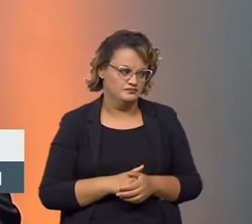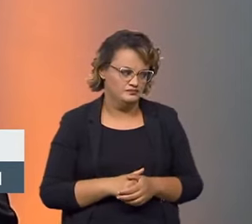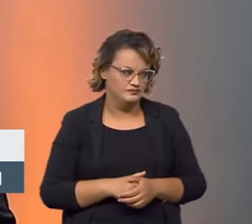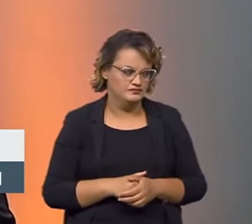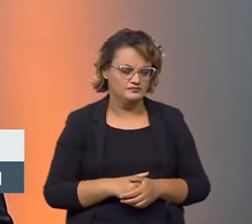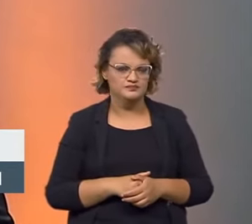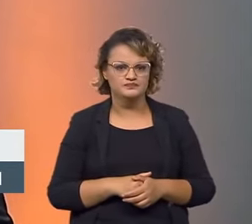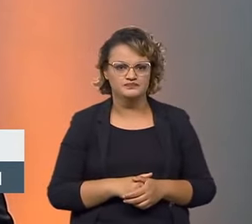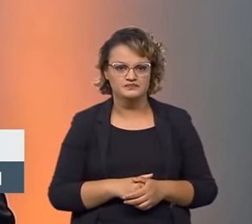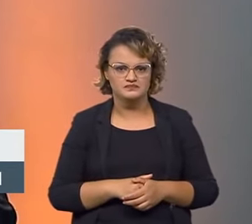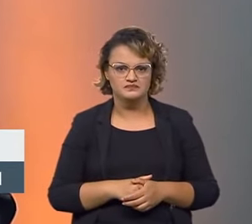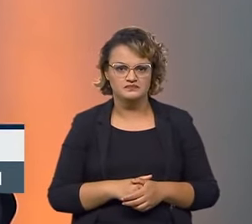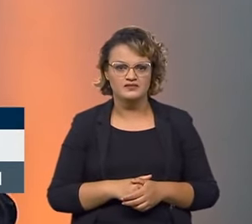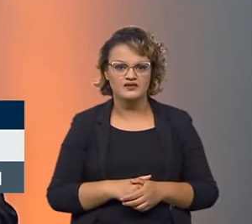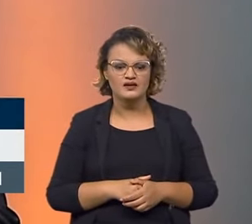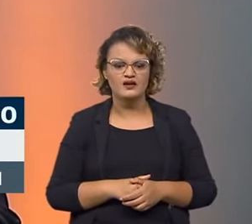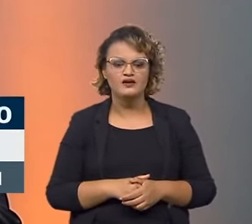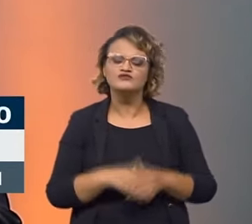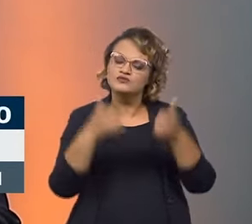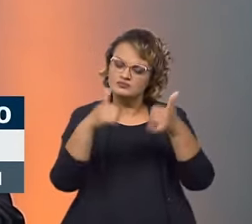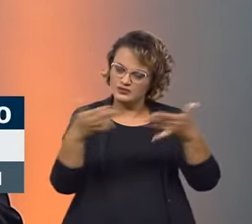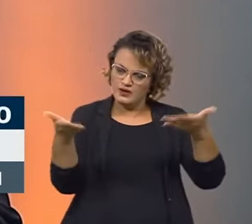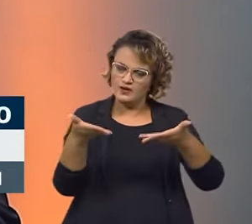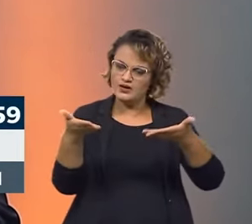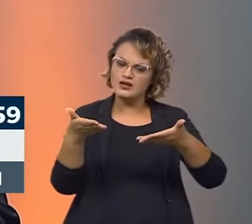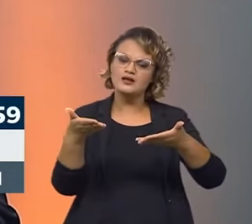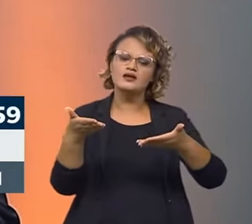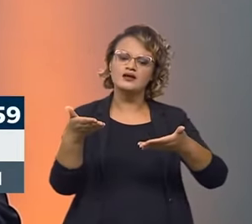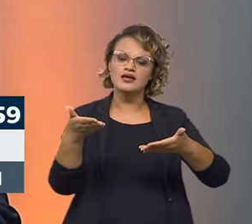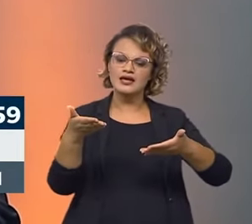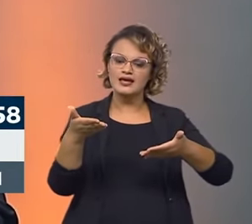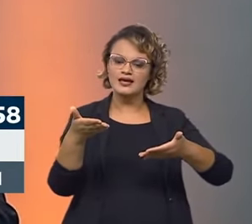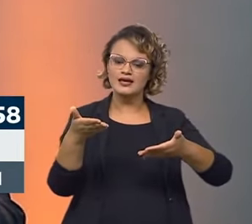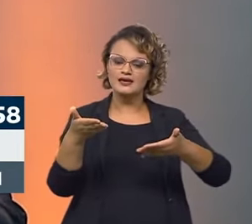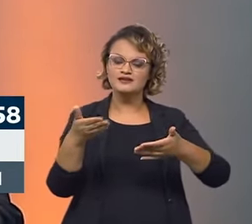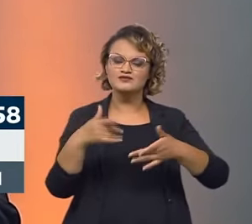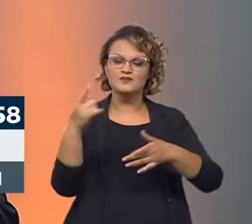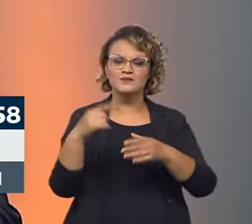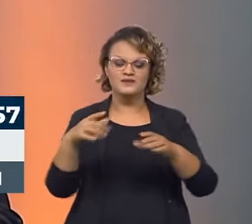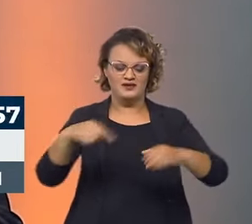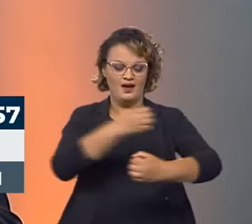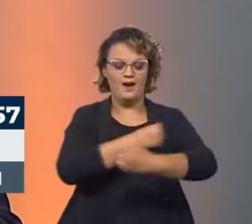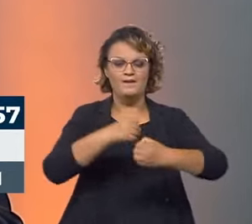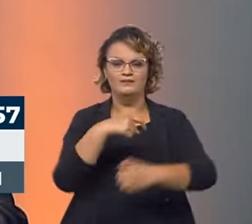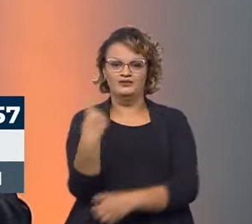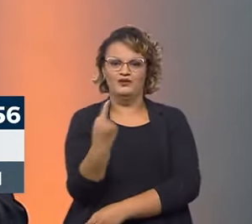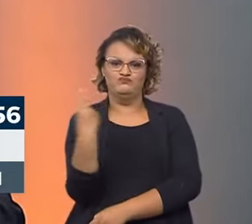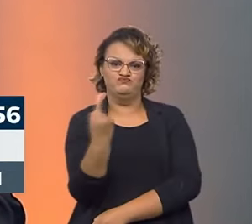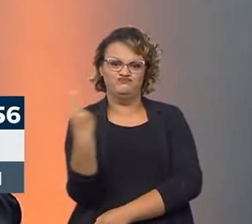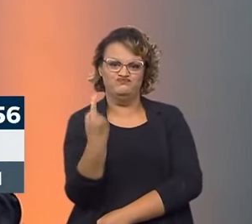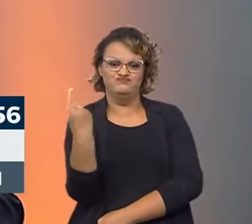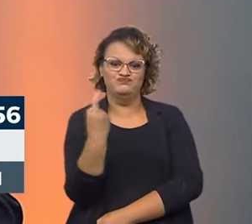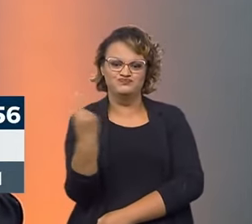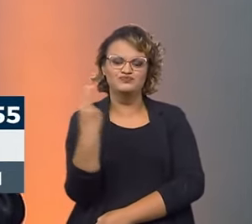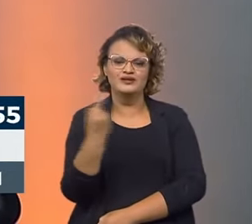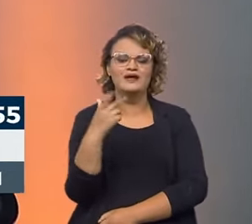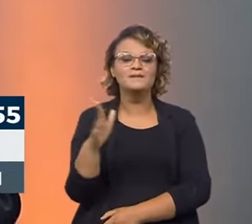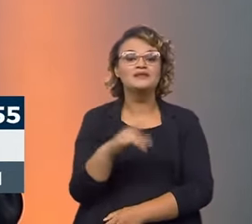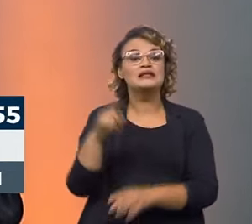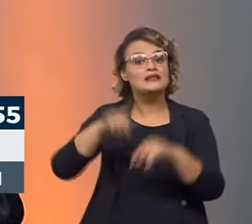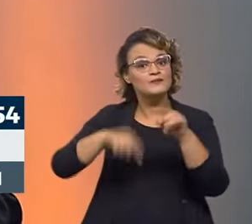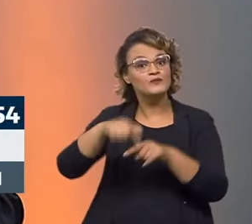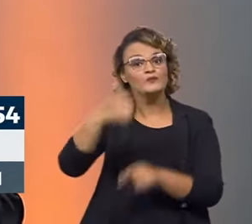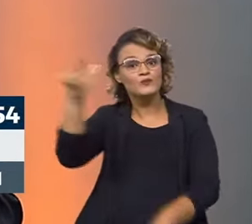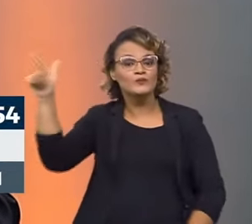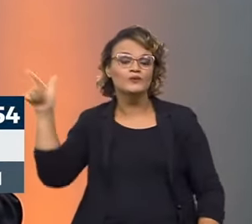Presidente, o senhor falou há pouco no início do nosso programa sobre a questão das panelas, da panela de pressão, mas aí tem outros produtos que a gente